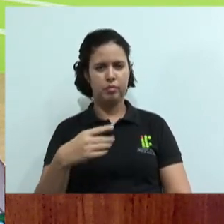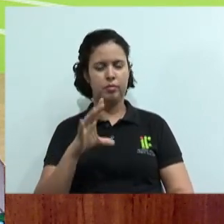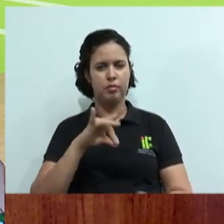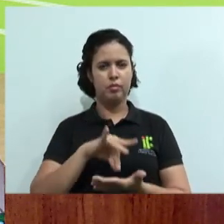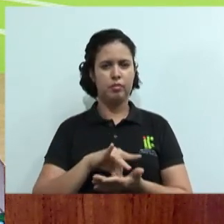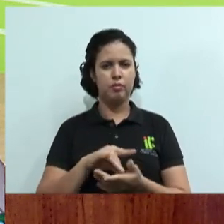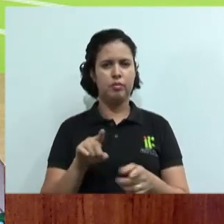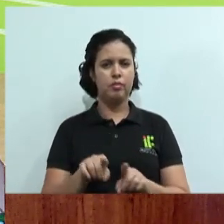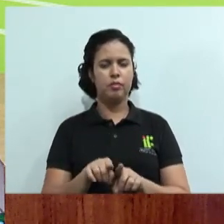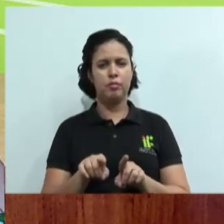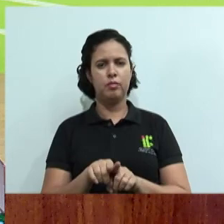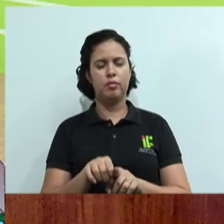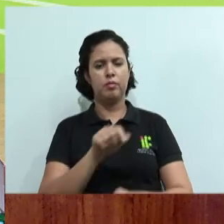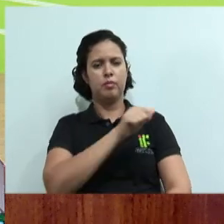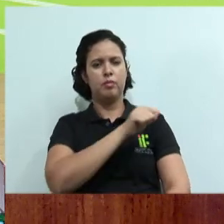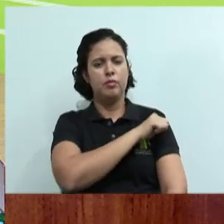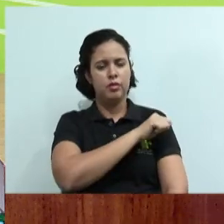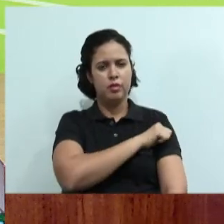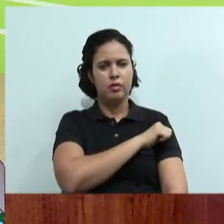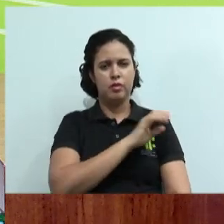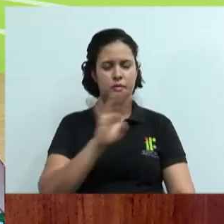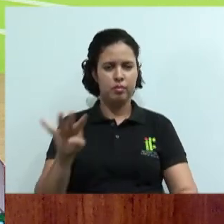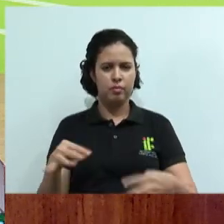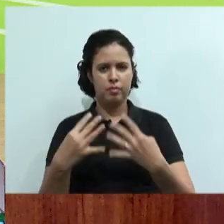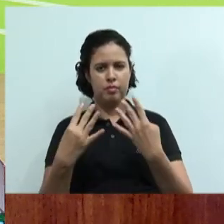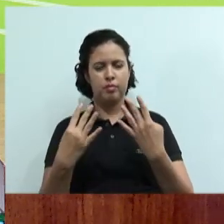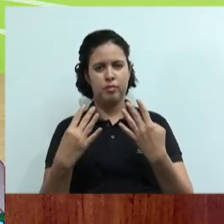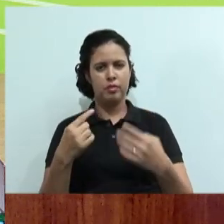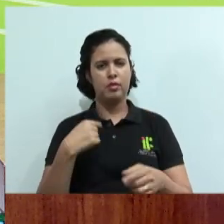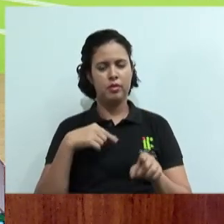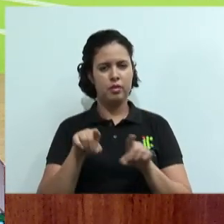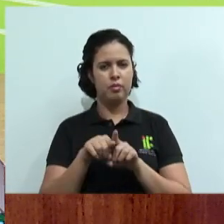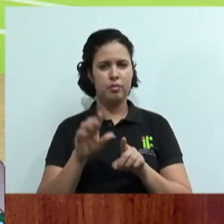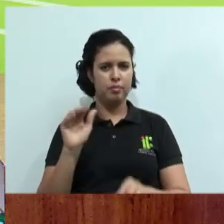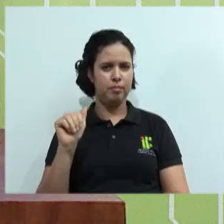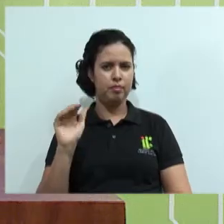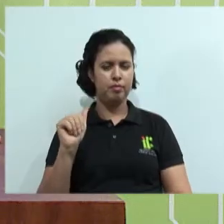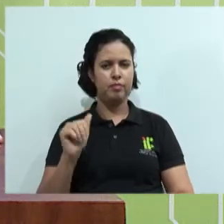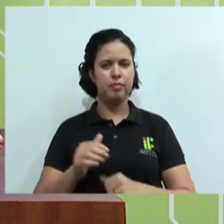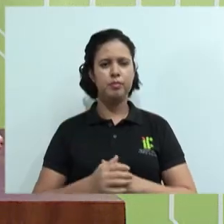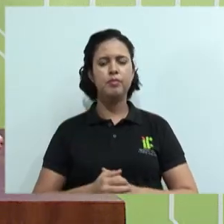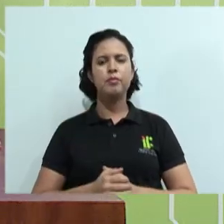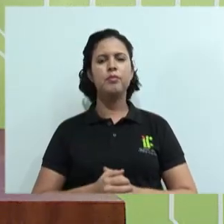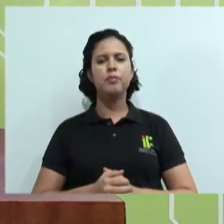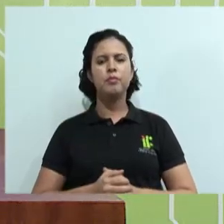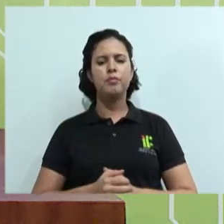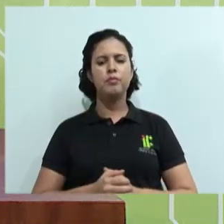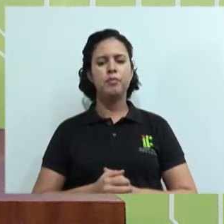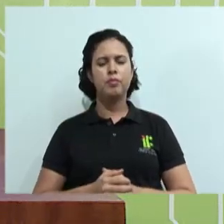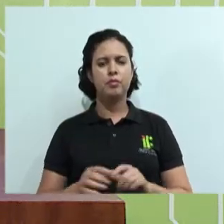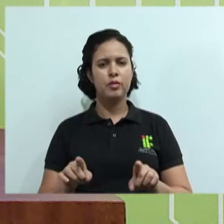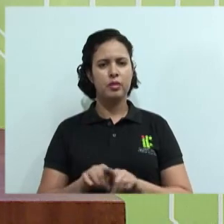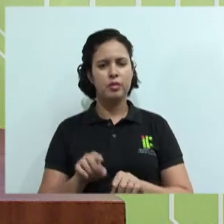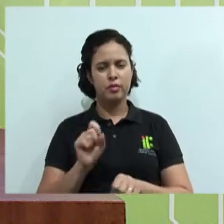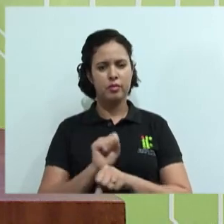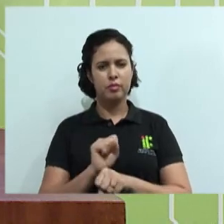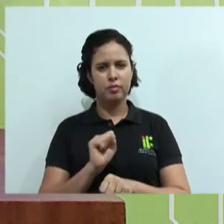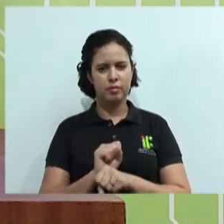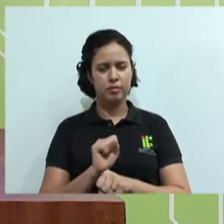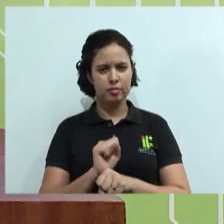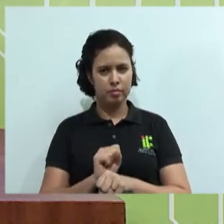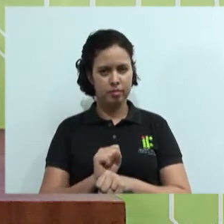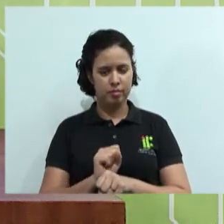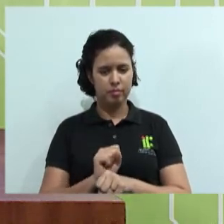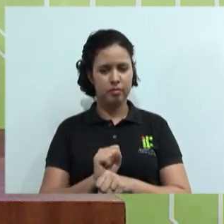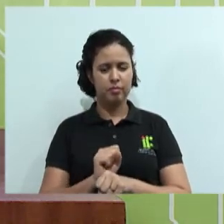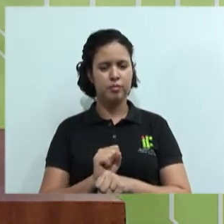atentos aí. Muito obrigado e, é claro, já vou dar o meu tchau aqui e até a próxima aula. Muito bem. Então, espero que nesse intervalo